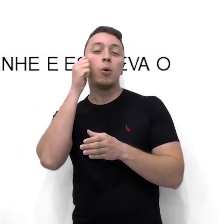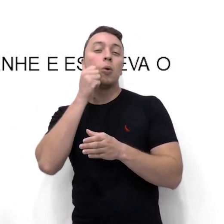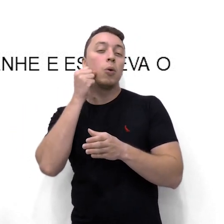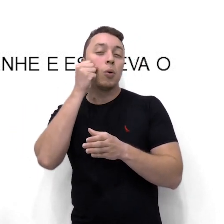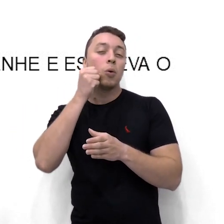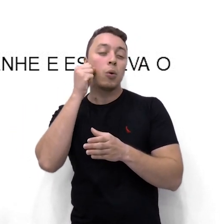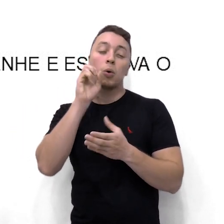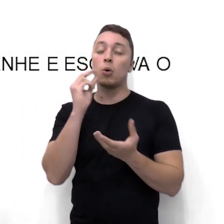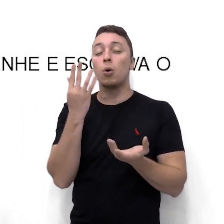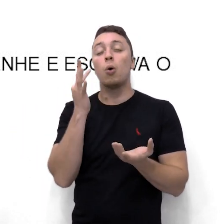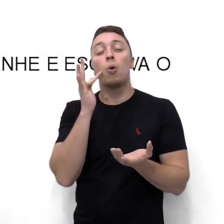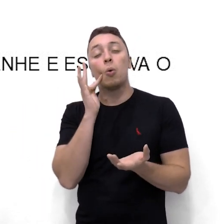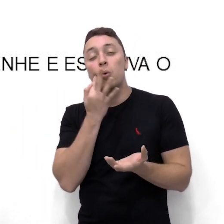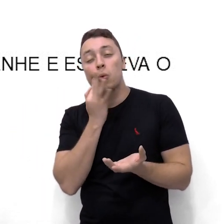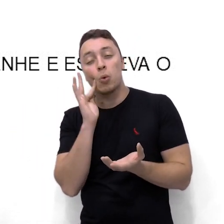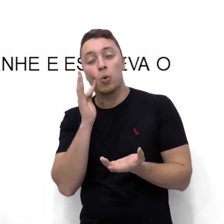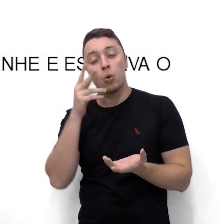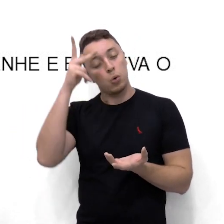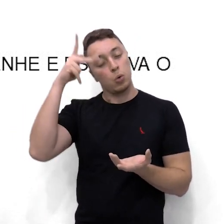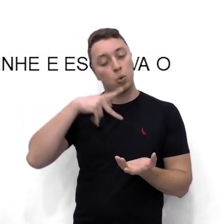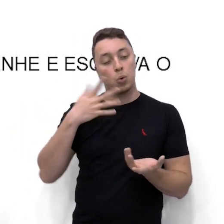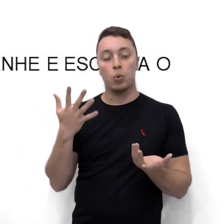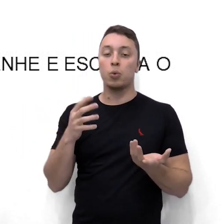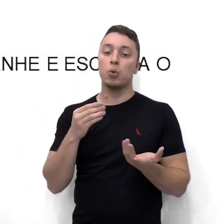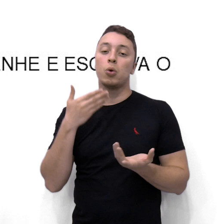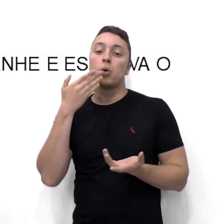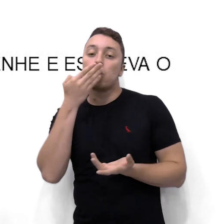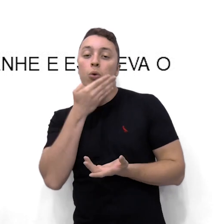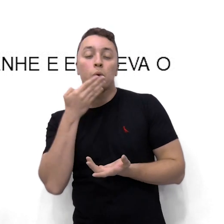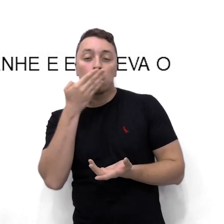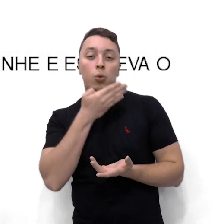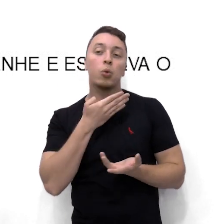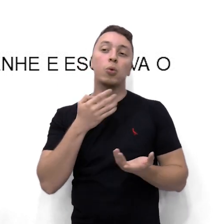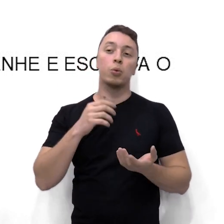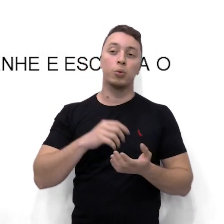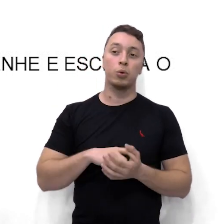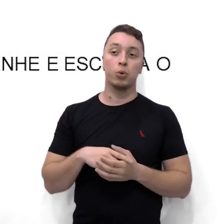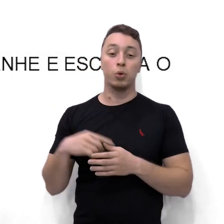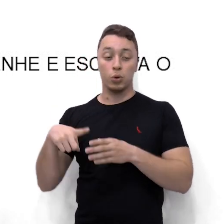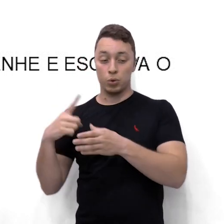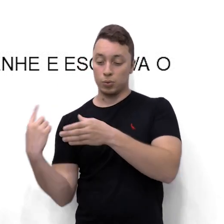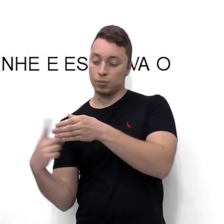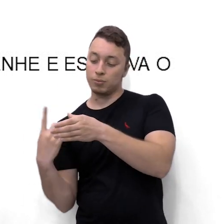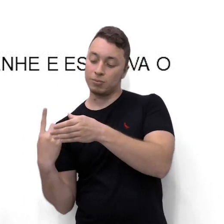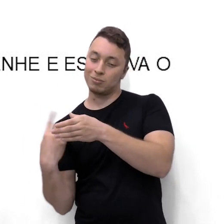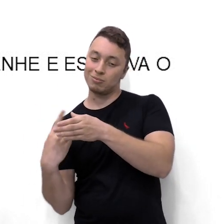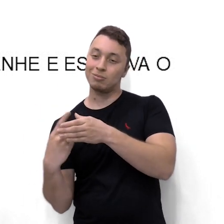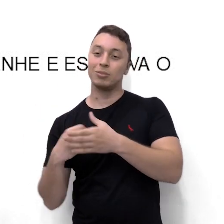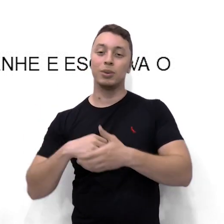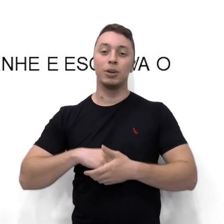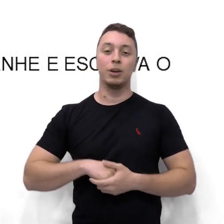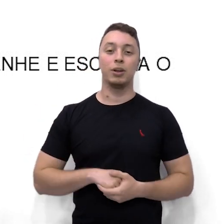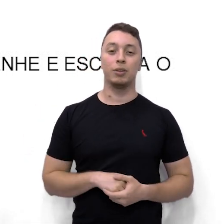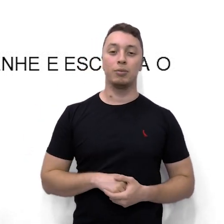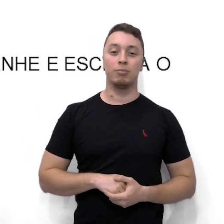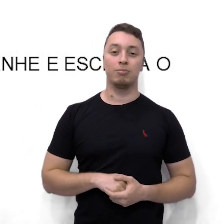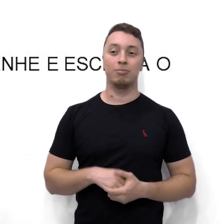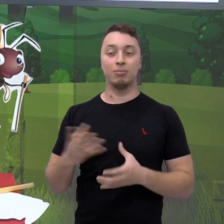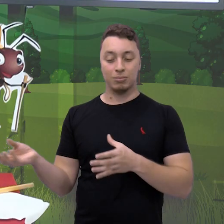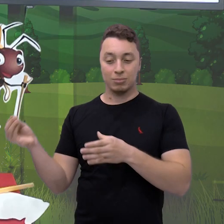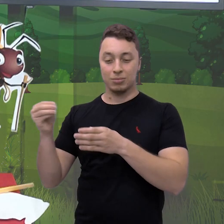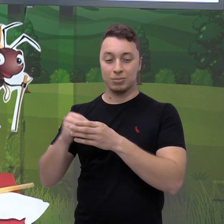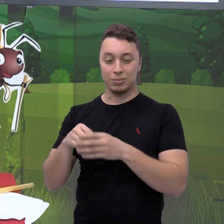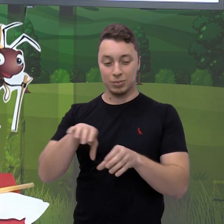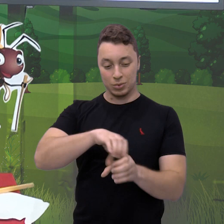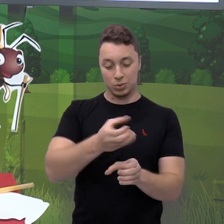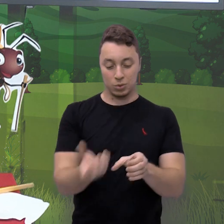da sua preferência, açúcar a gosto. Bate tudo no liquidificador e coloca nos saquinhos.